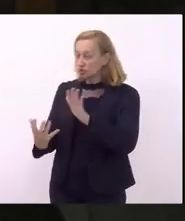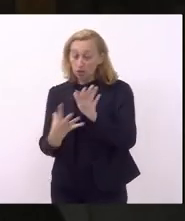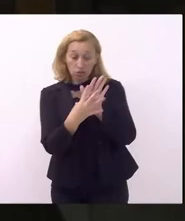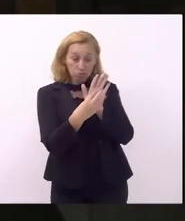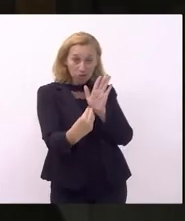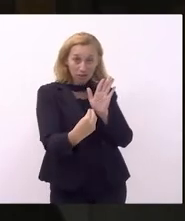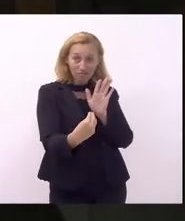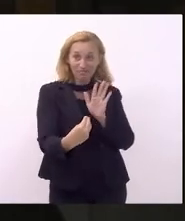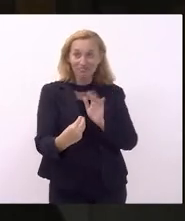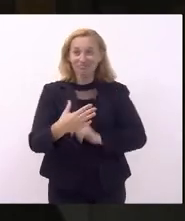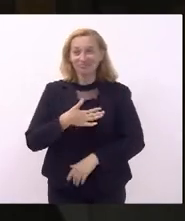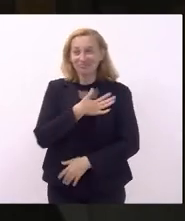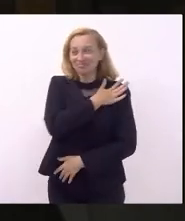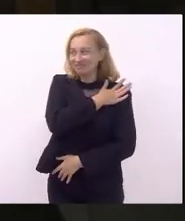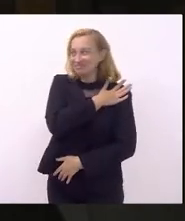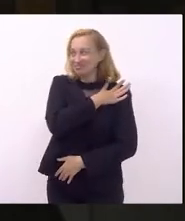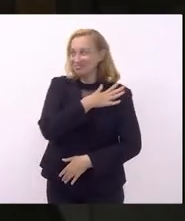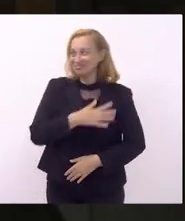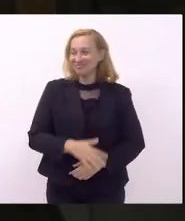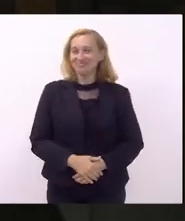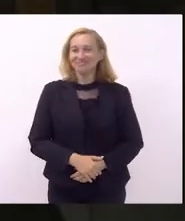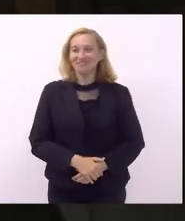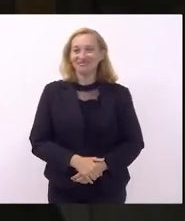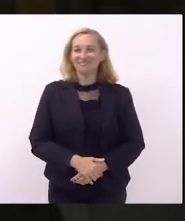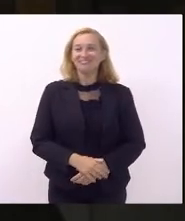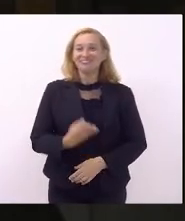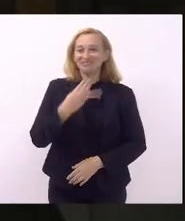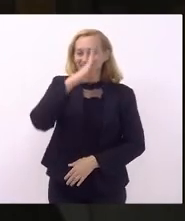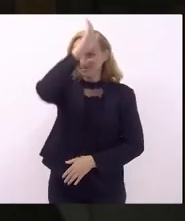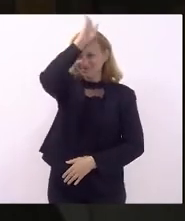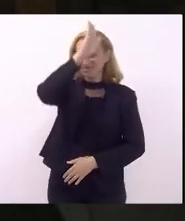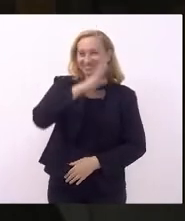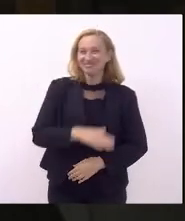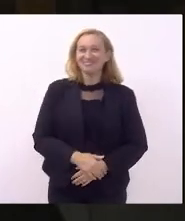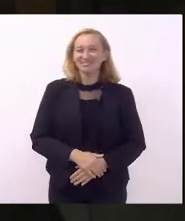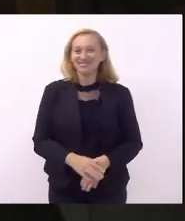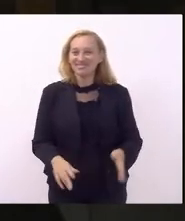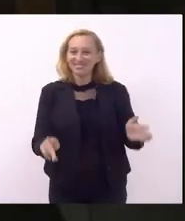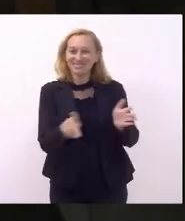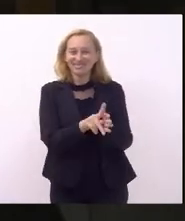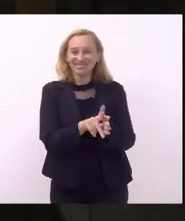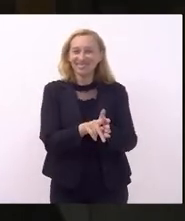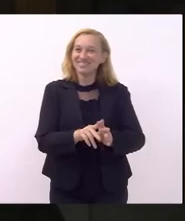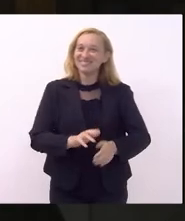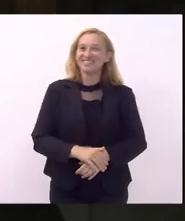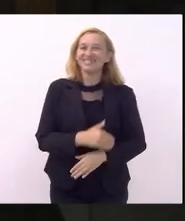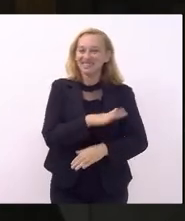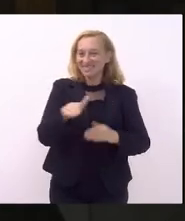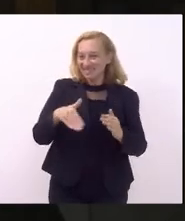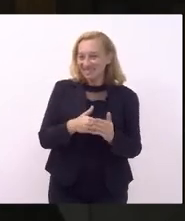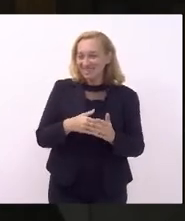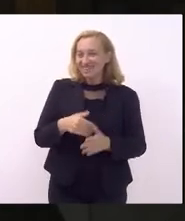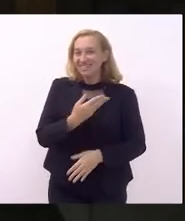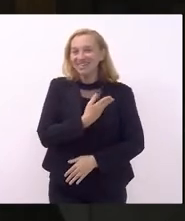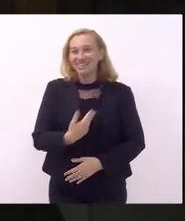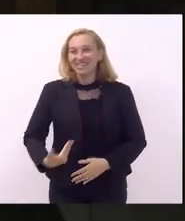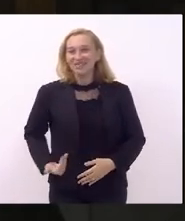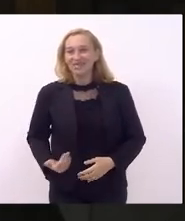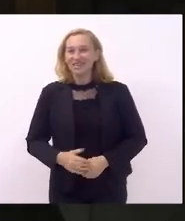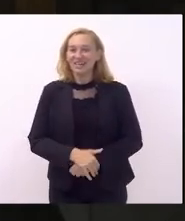cívico-militar foi colocado como Bolsonaro como seu projeto encontra eco em todos os governos autoritários